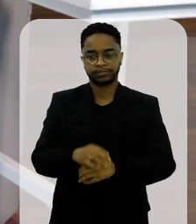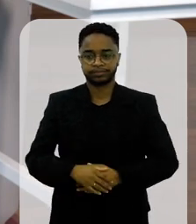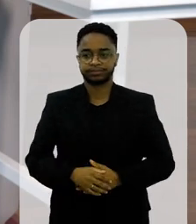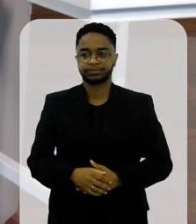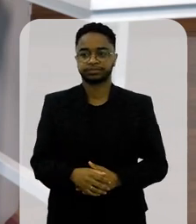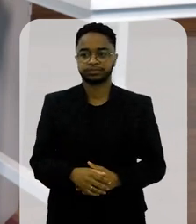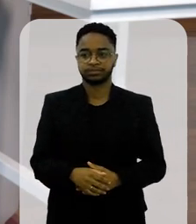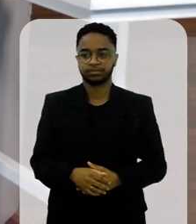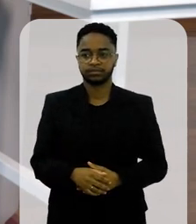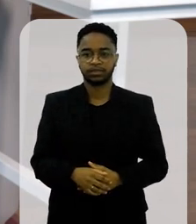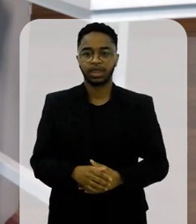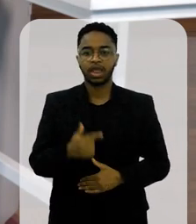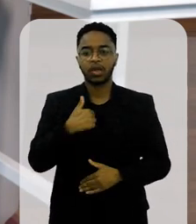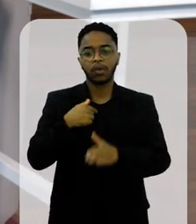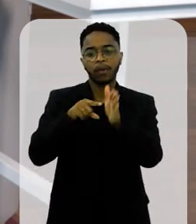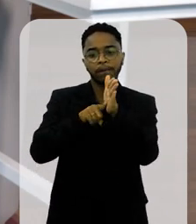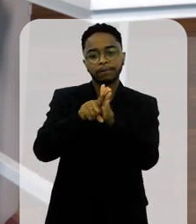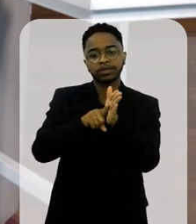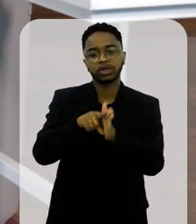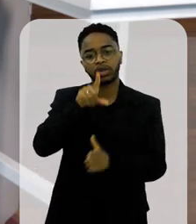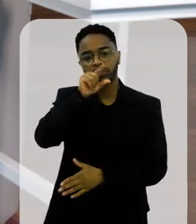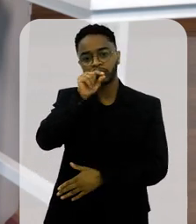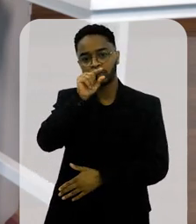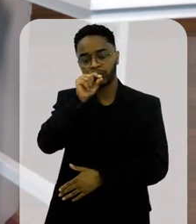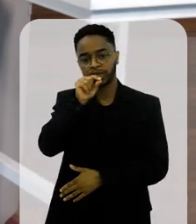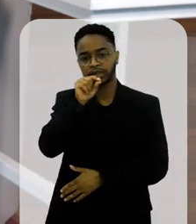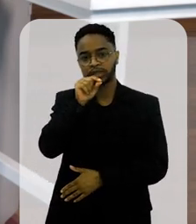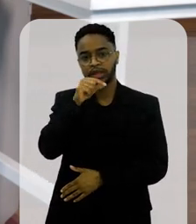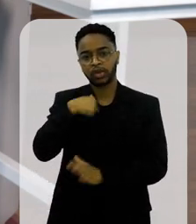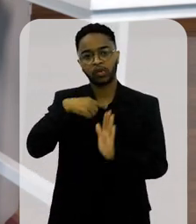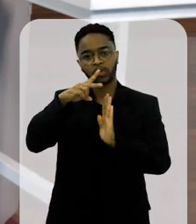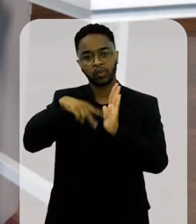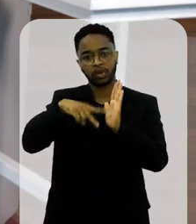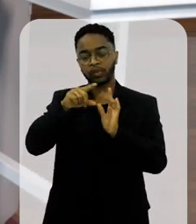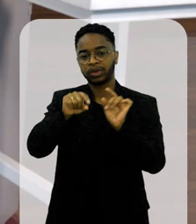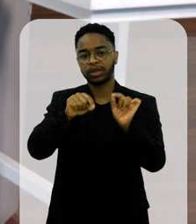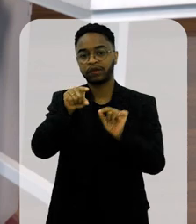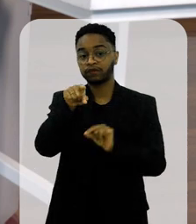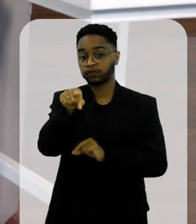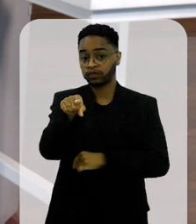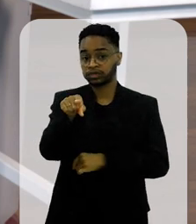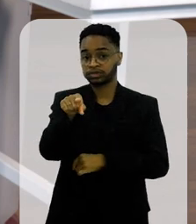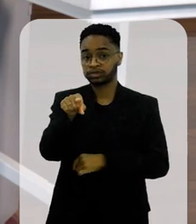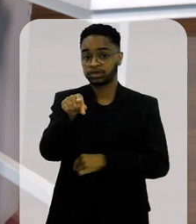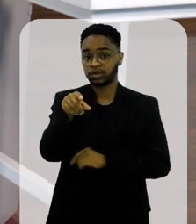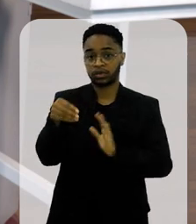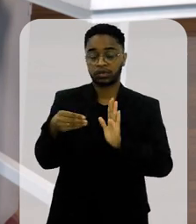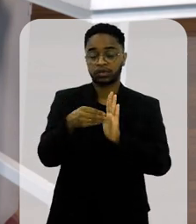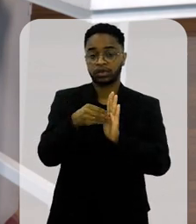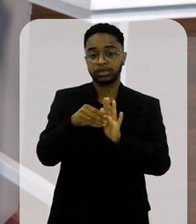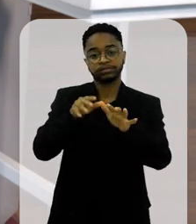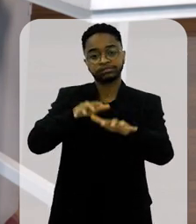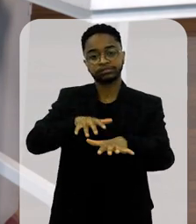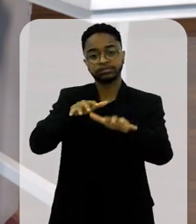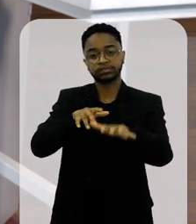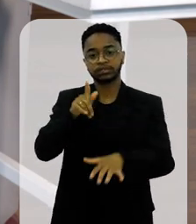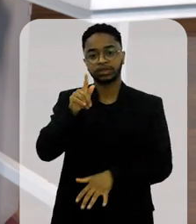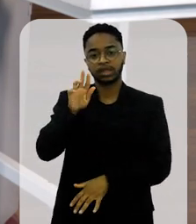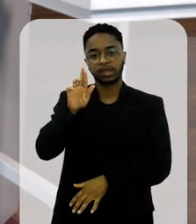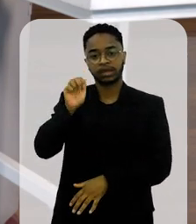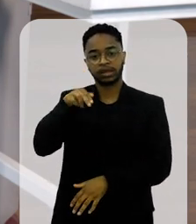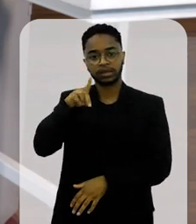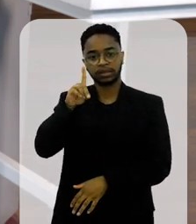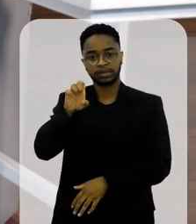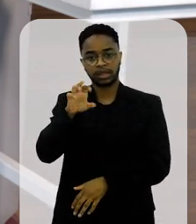Olha, eu estava dando uma pesquisada no Twitter e eu li que você classifica o desfile da Grande Rio